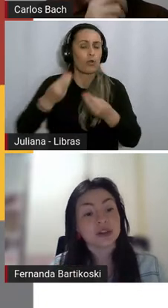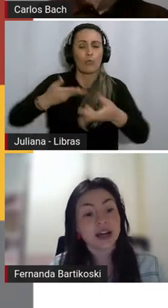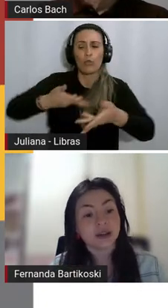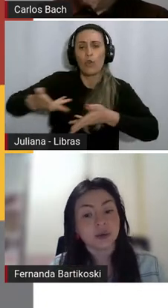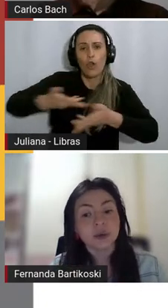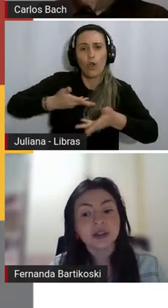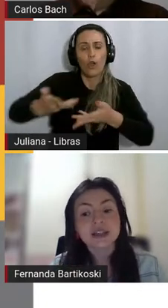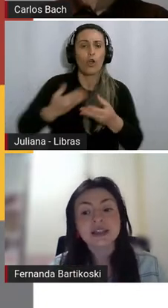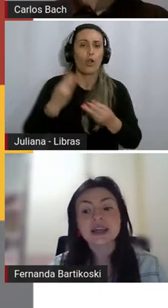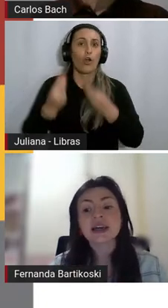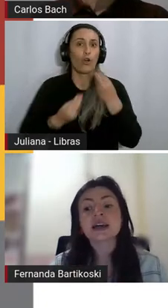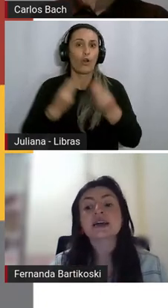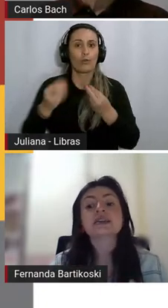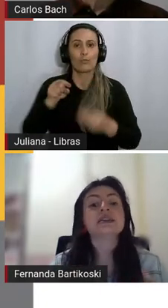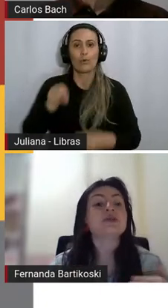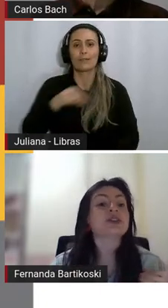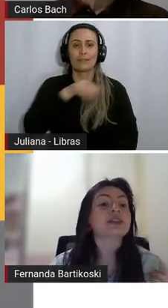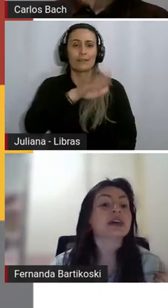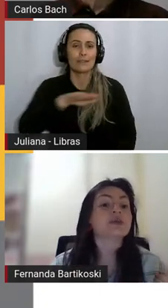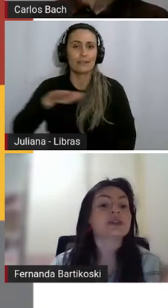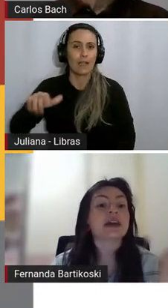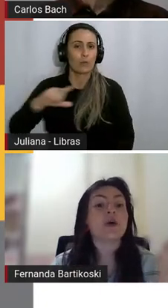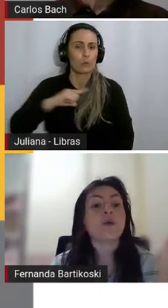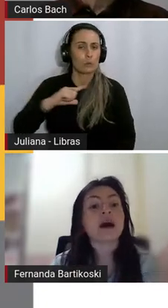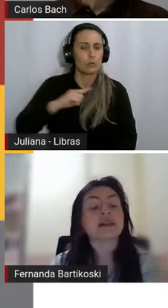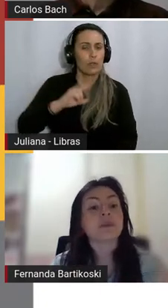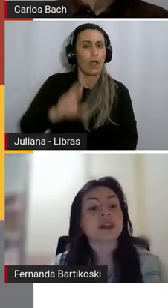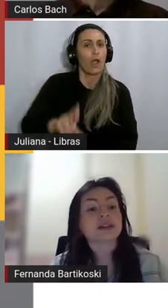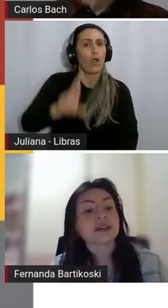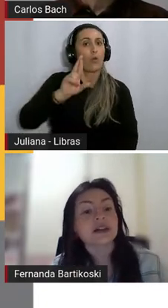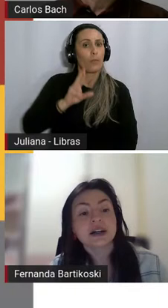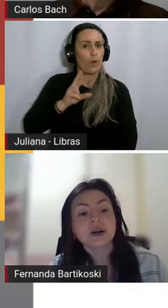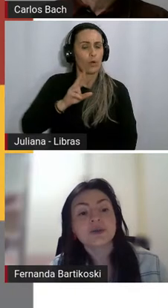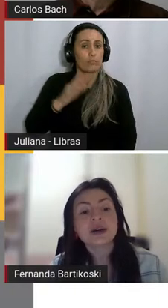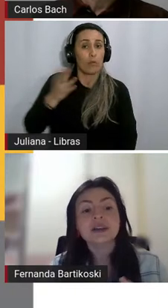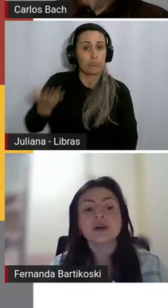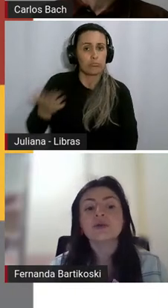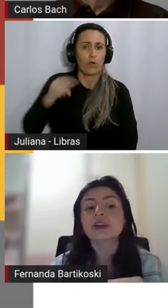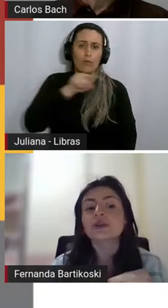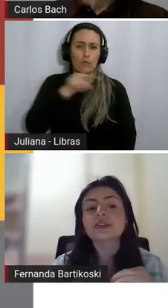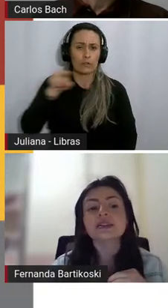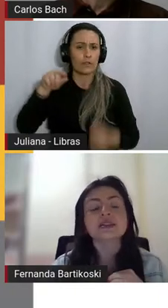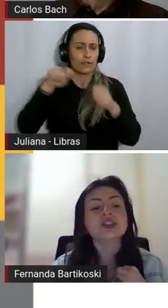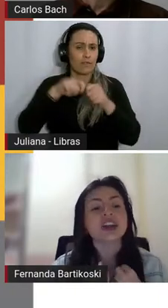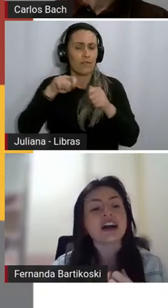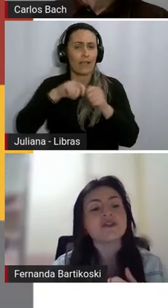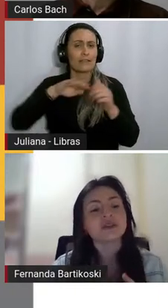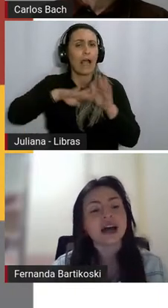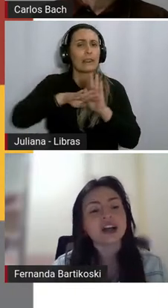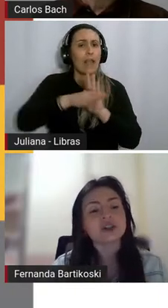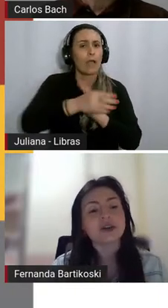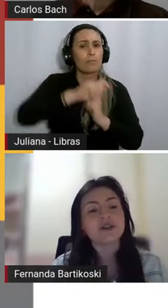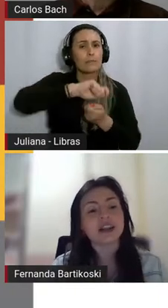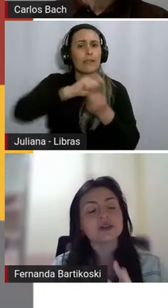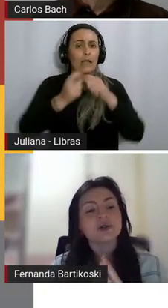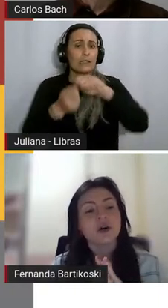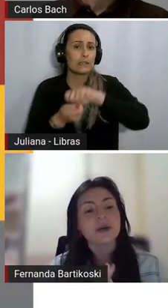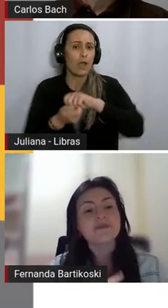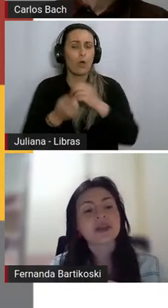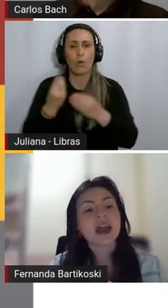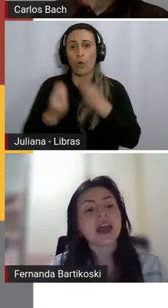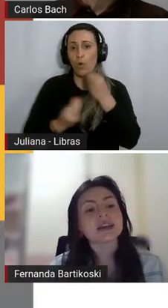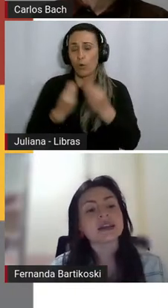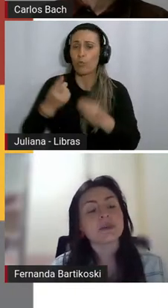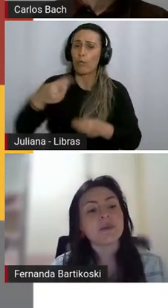seus alunos e alunas, se vocês fizeram alguma adaptação. Então, o que vocês sentirem à vontade para falar